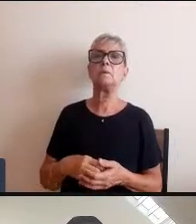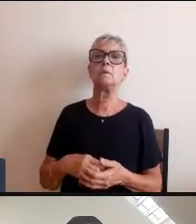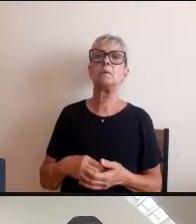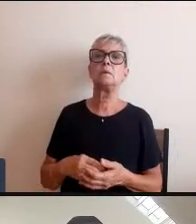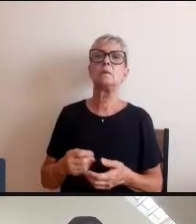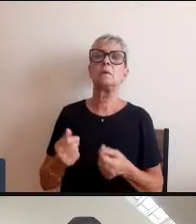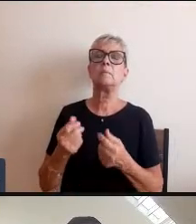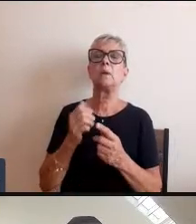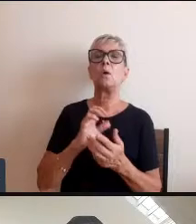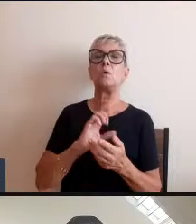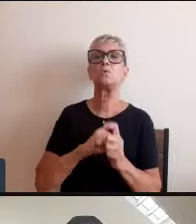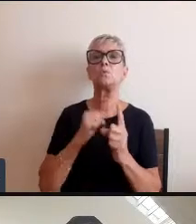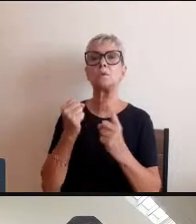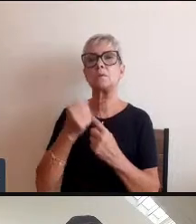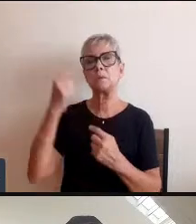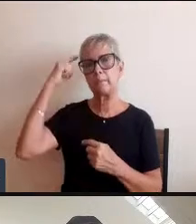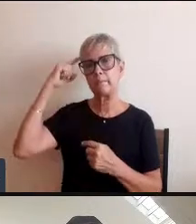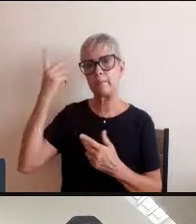pensa